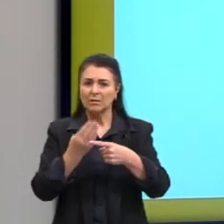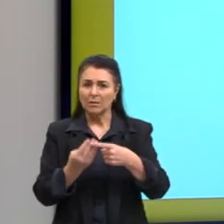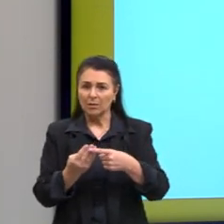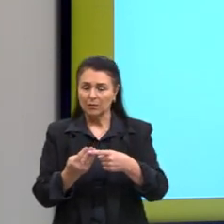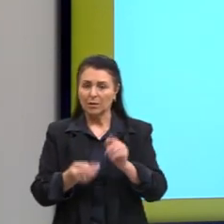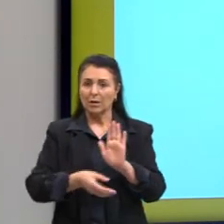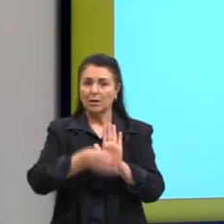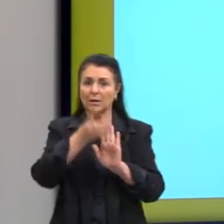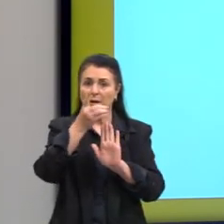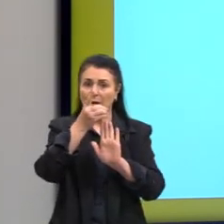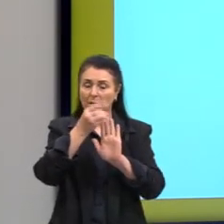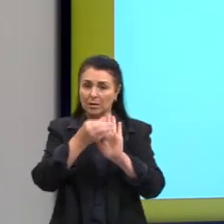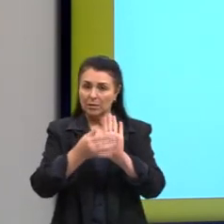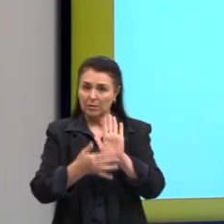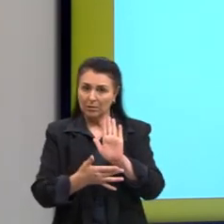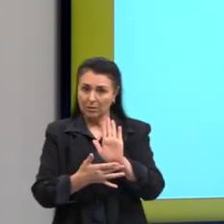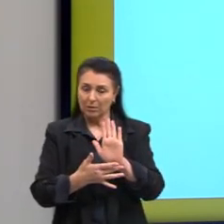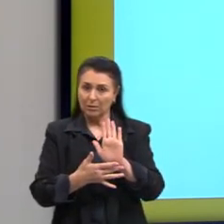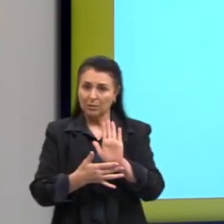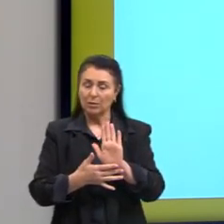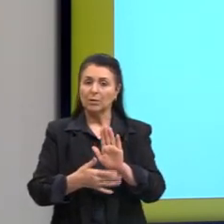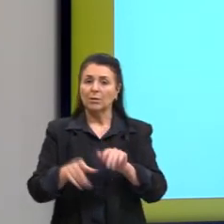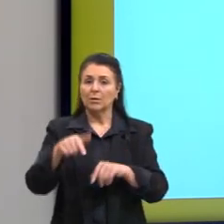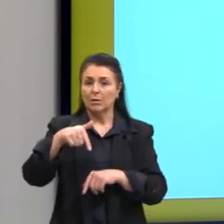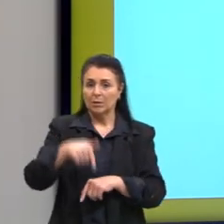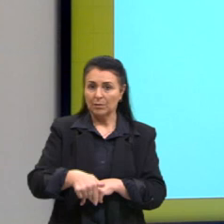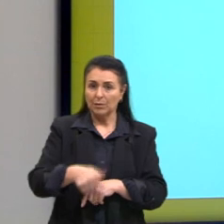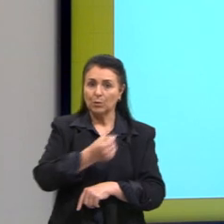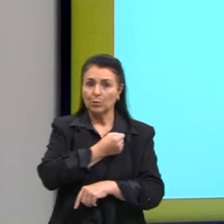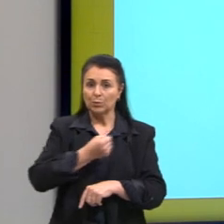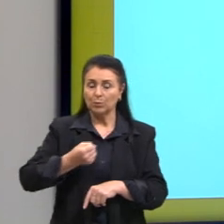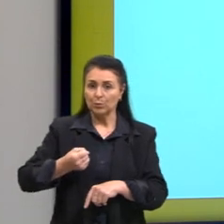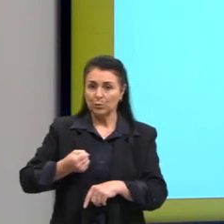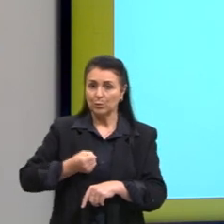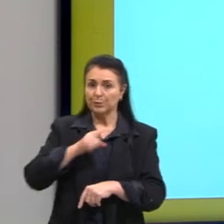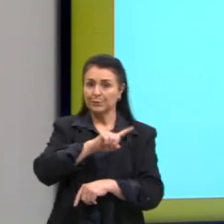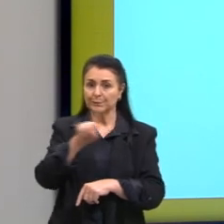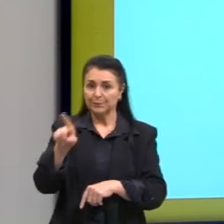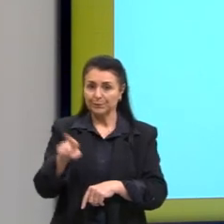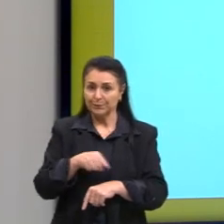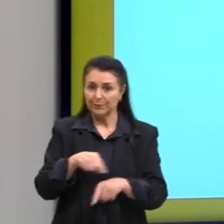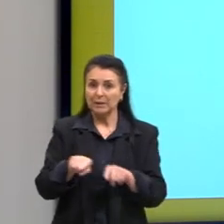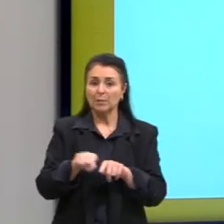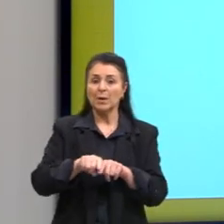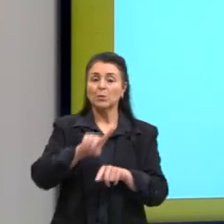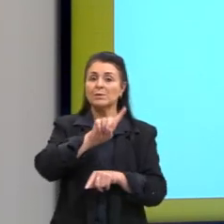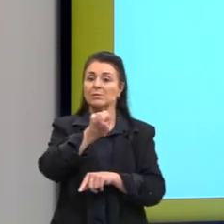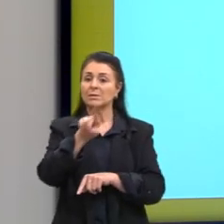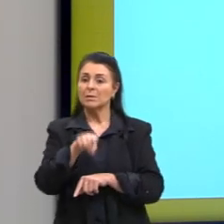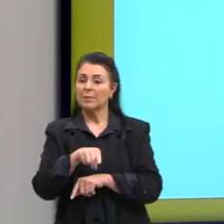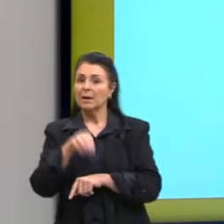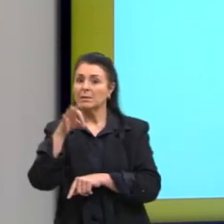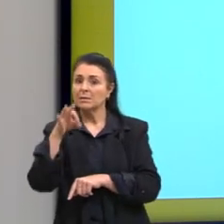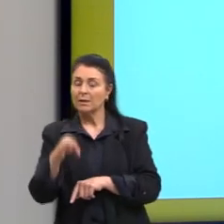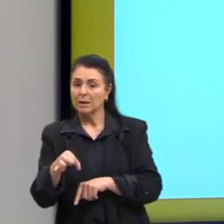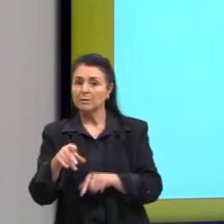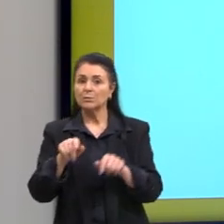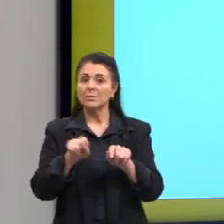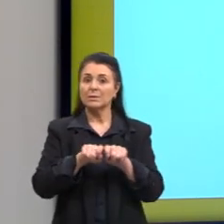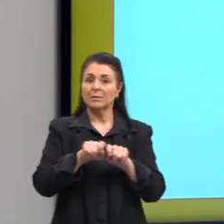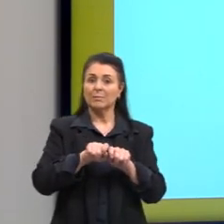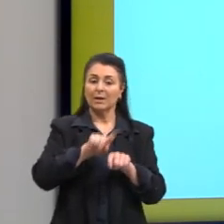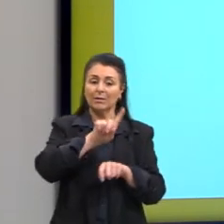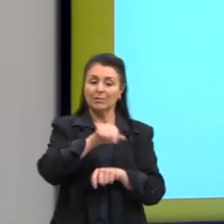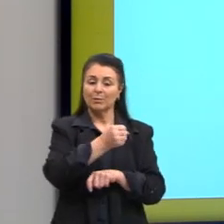definições dos racionais, que contemplam os números inteiros, os números decimais exatos e as dízimas periódicas. Então,